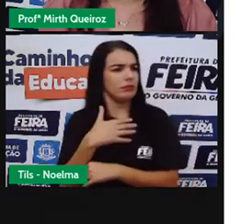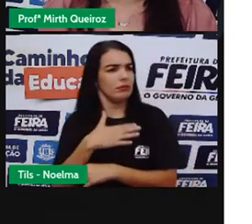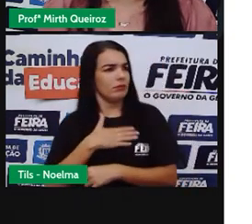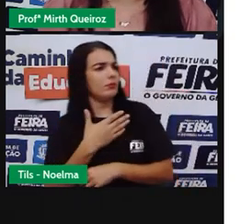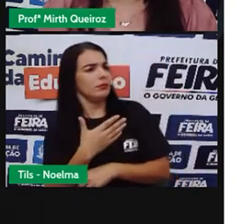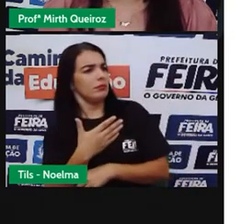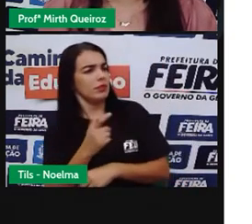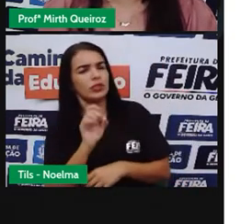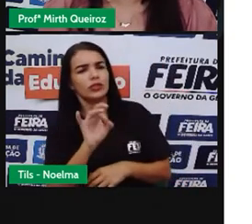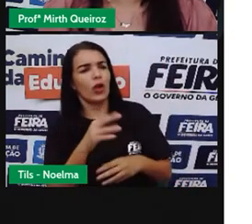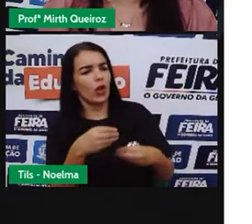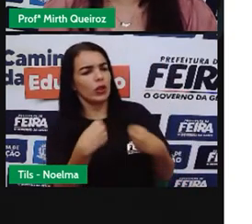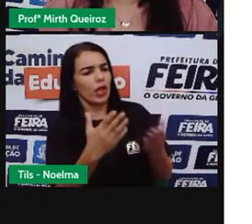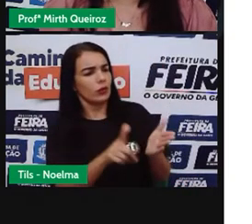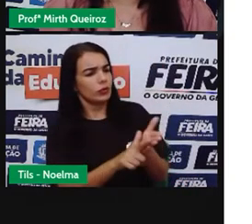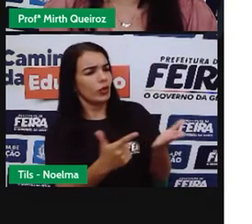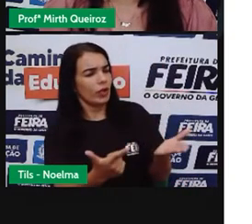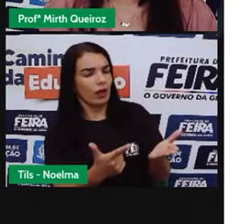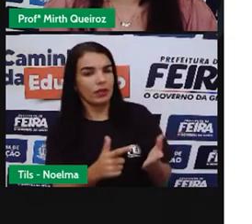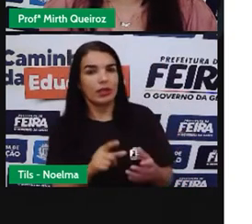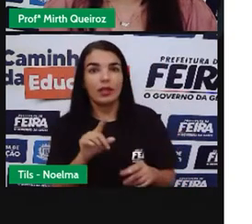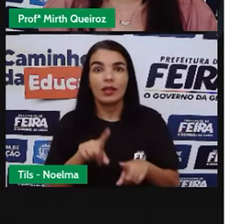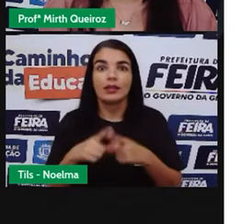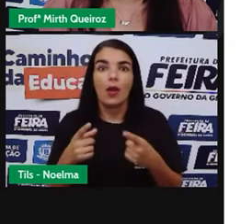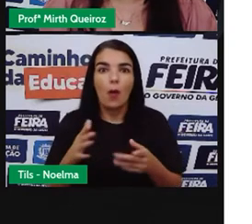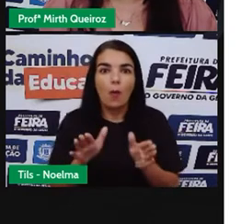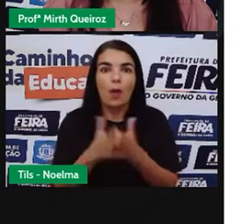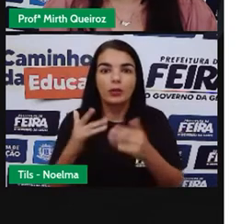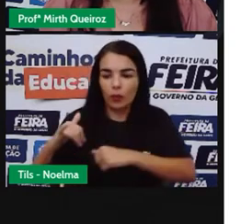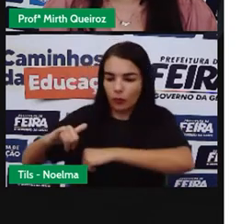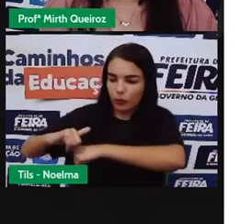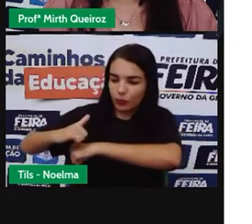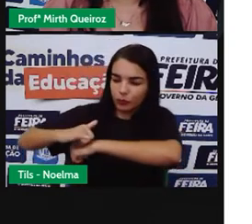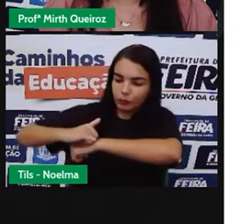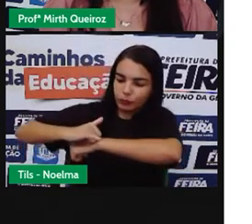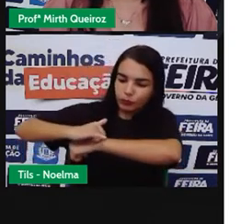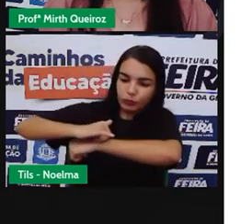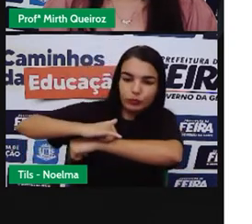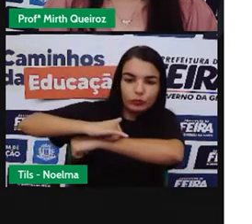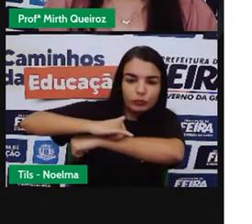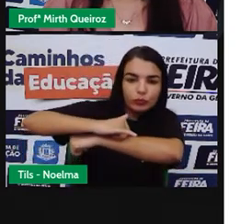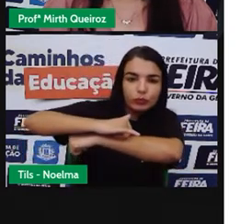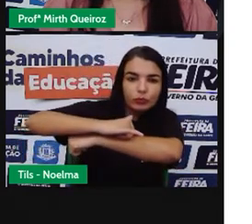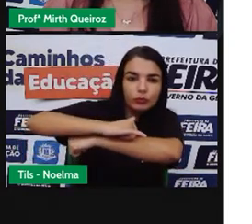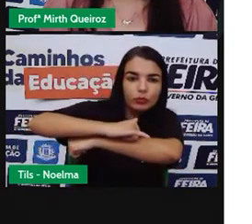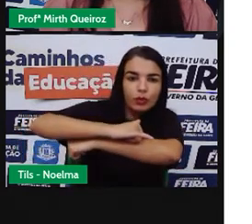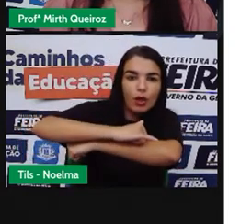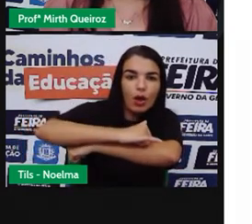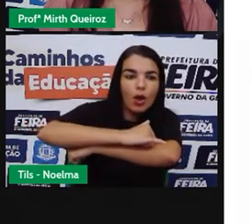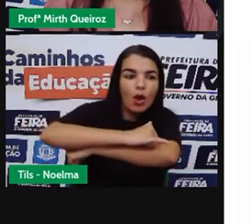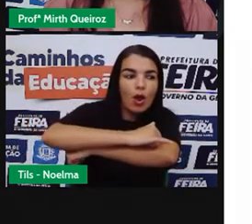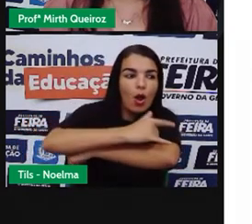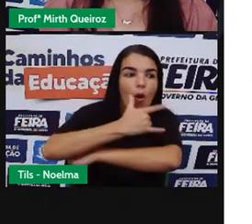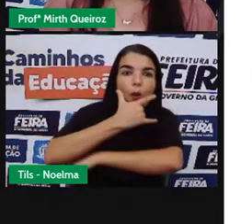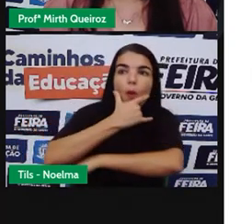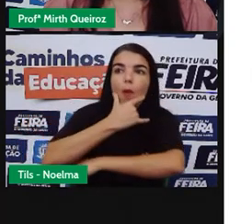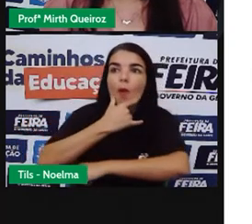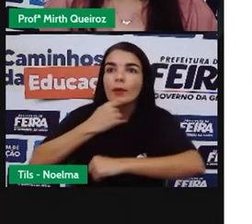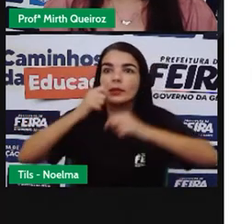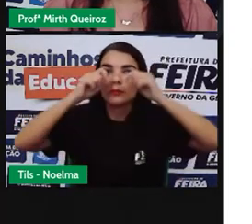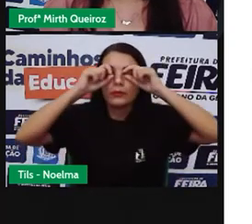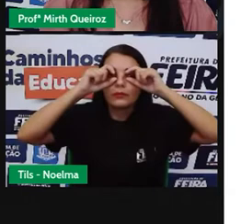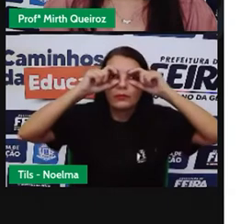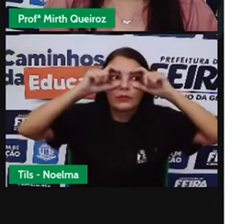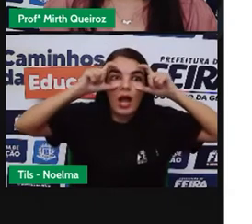Quando o avião começa a correr pela pista, antes de levantar voo, ele é aquele com os olhos